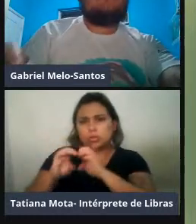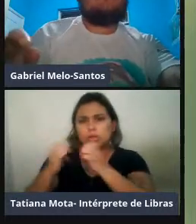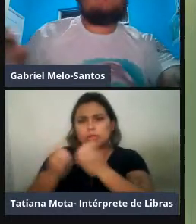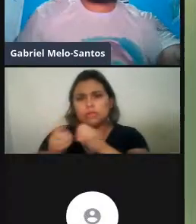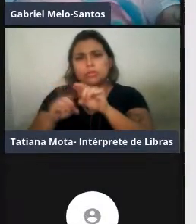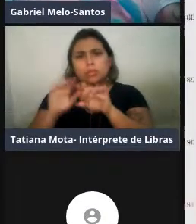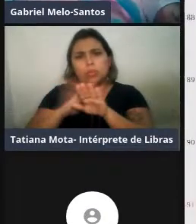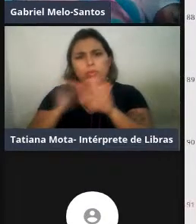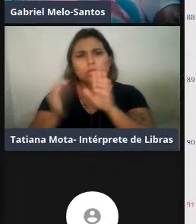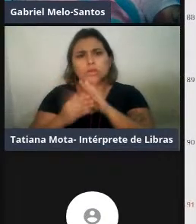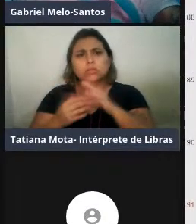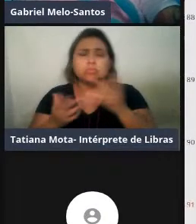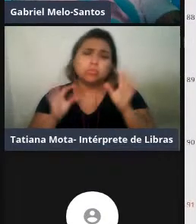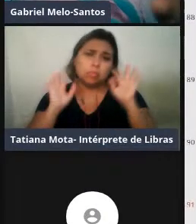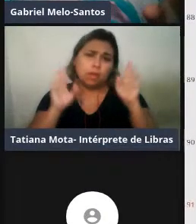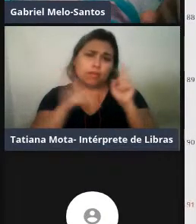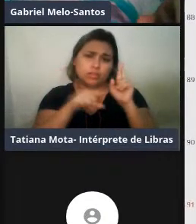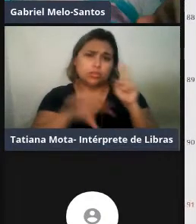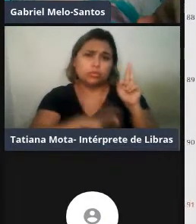gostado.